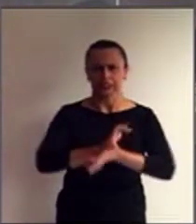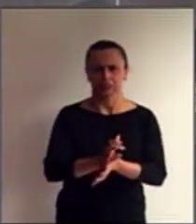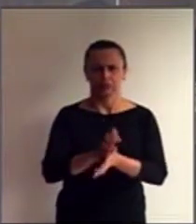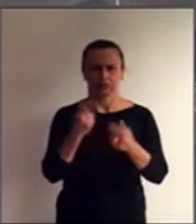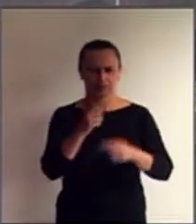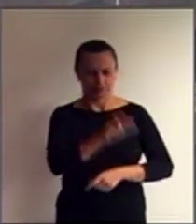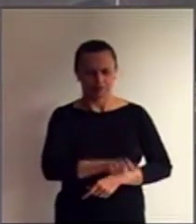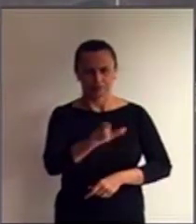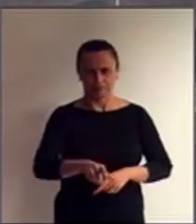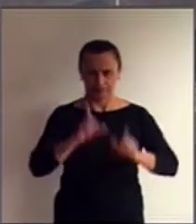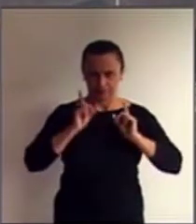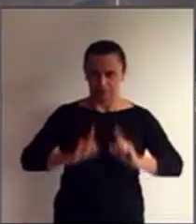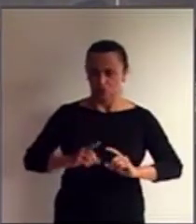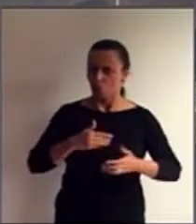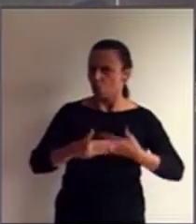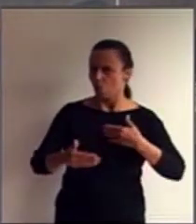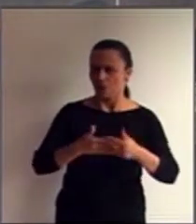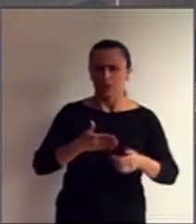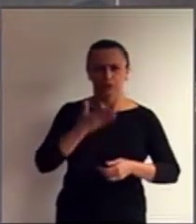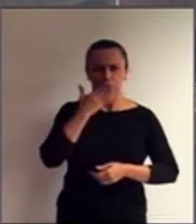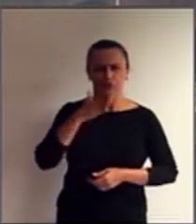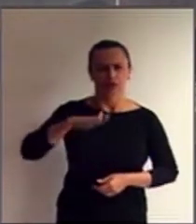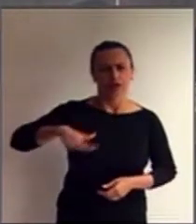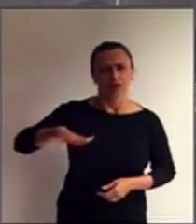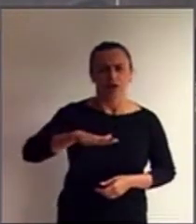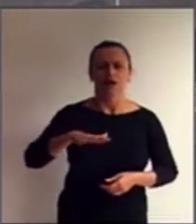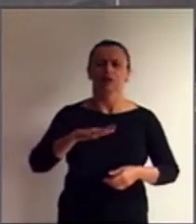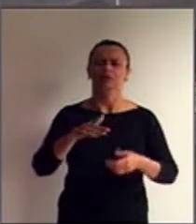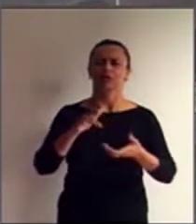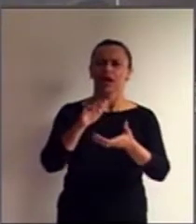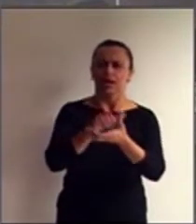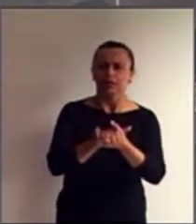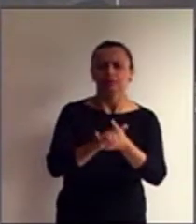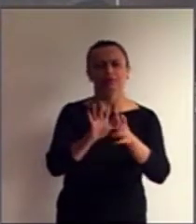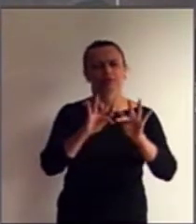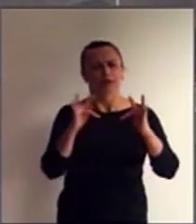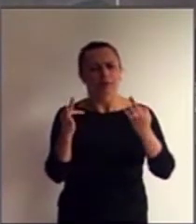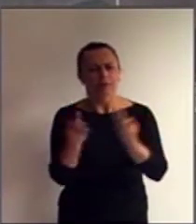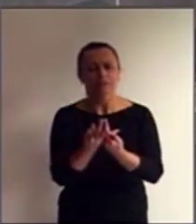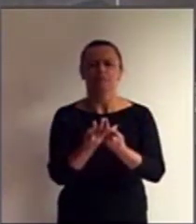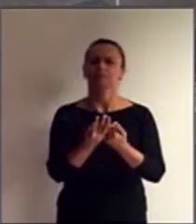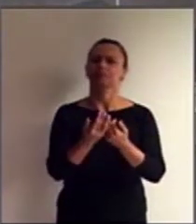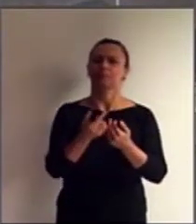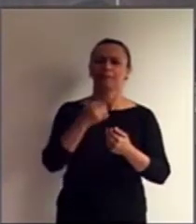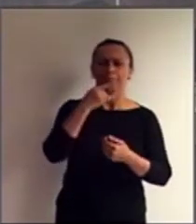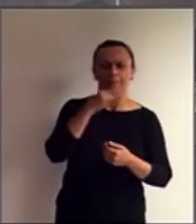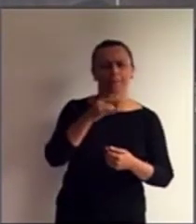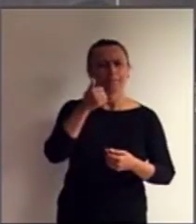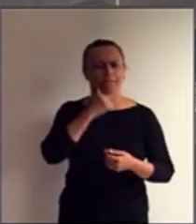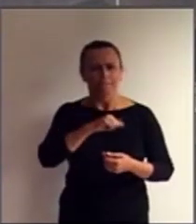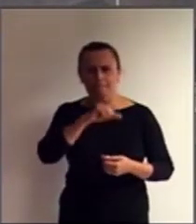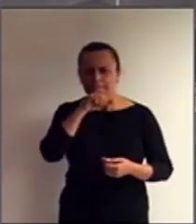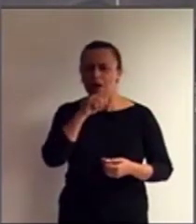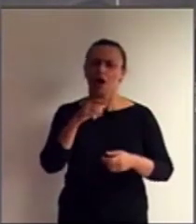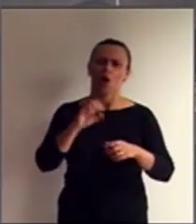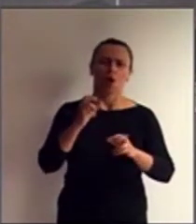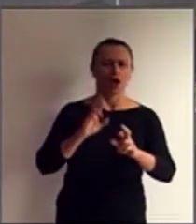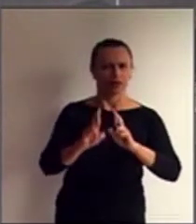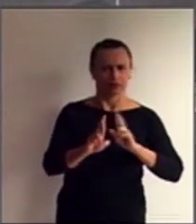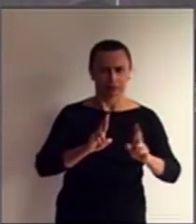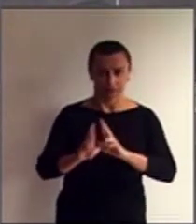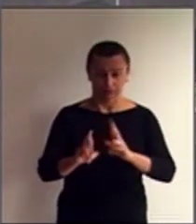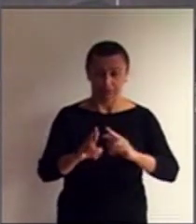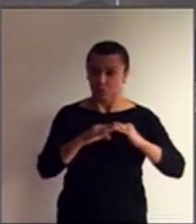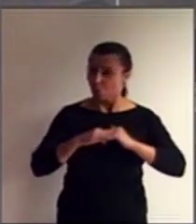em todos os aspectos relativos a casamento, família, paternidade e relacionamentos, em